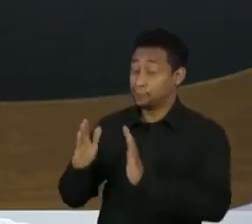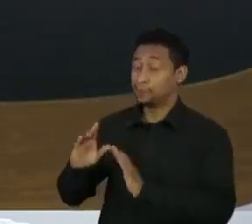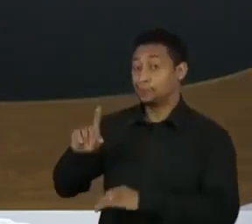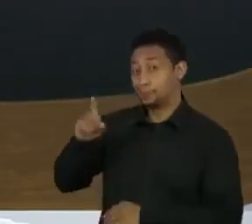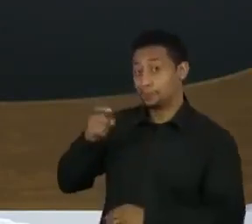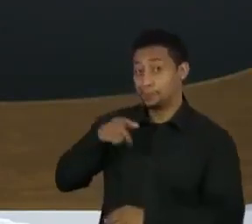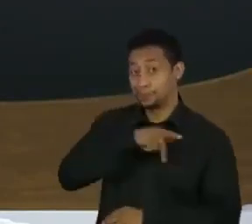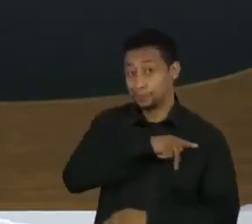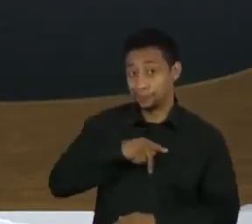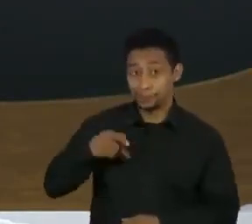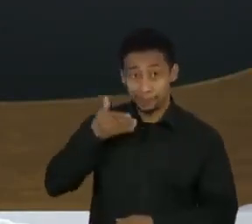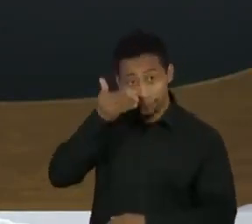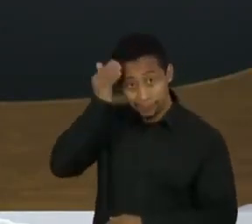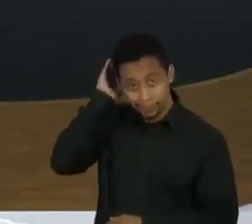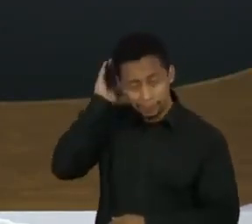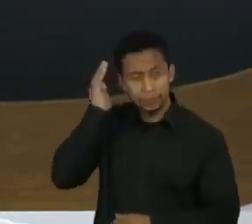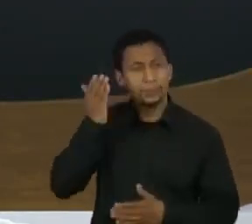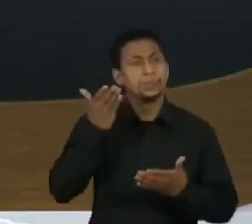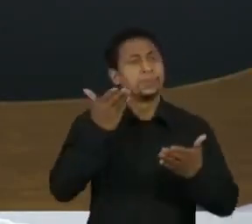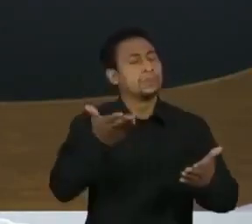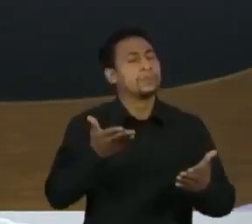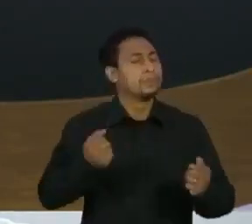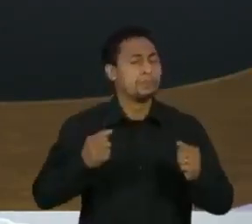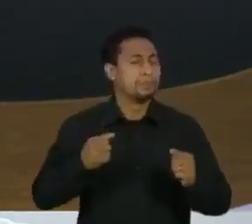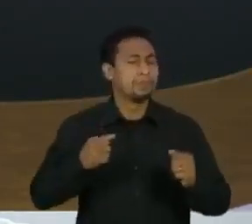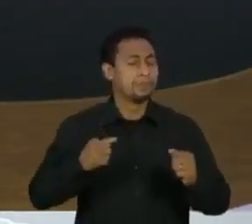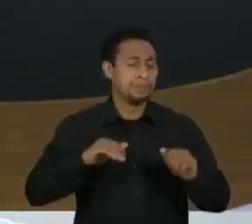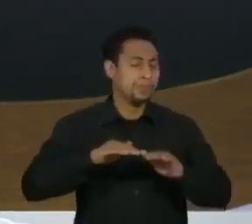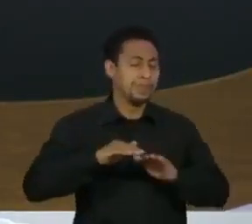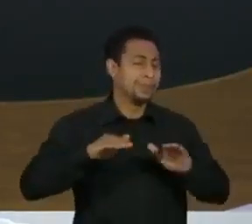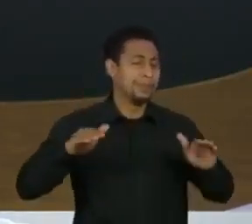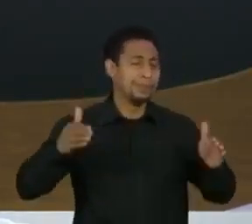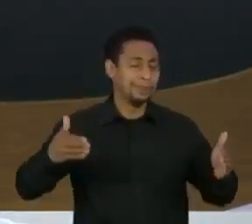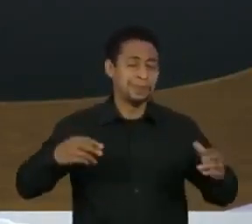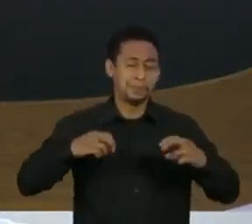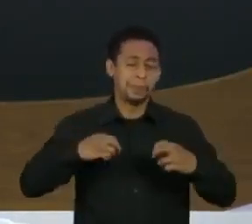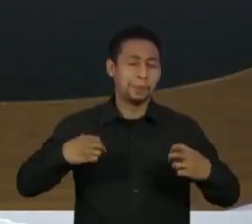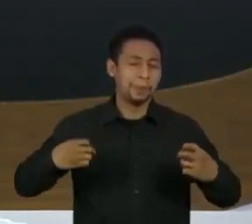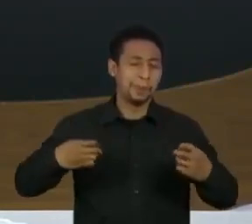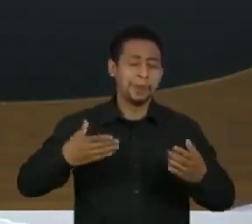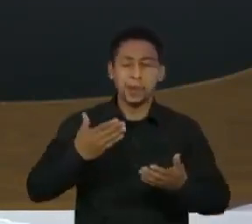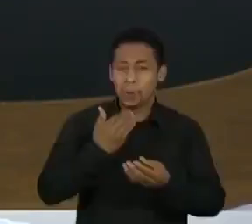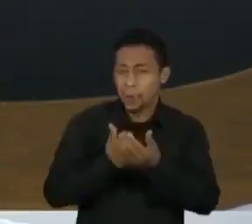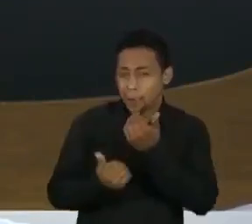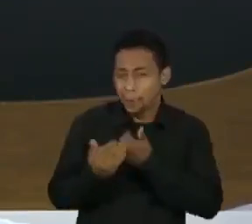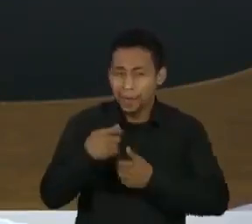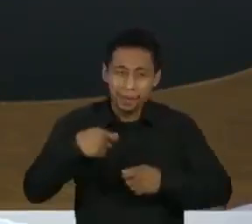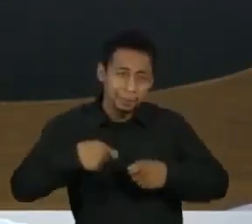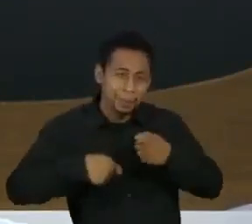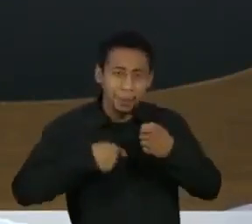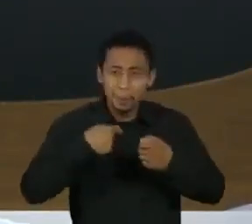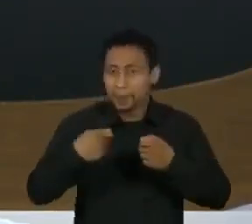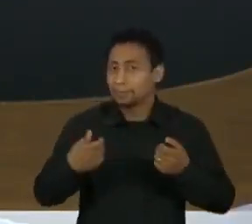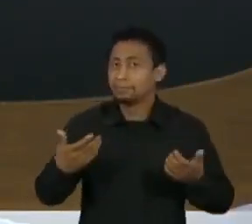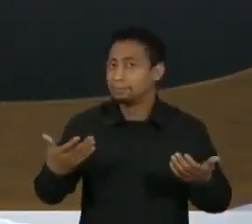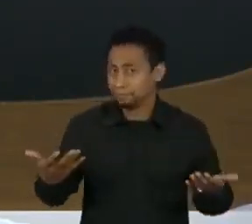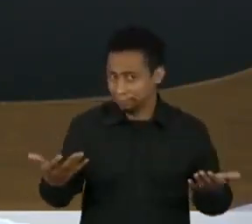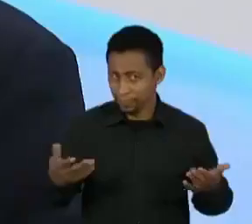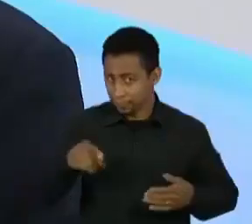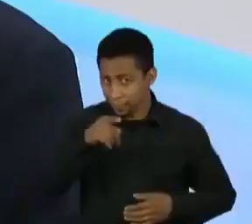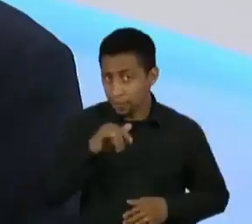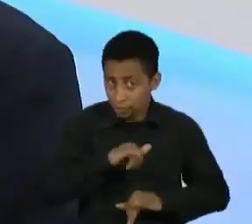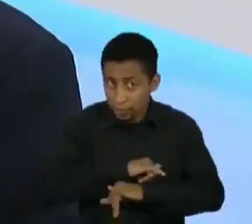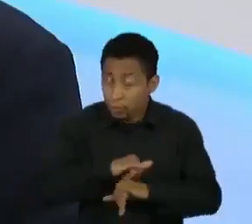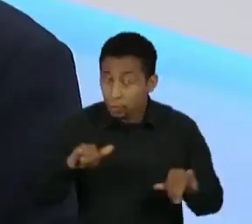Presidente, o jantar, o humoroso jantar na casa do Naginarras, o senhor já disse que não era um jantar em sua homenagem, como